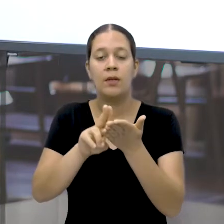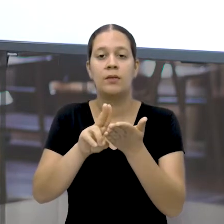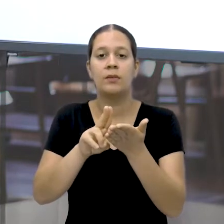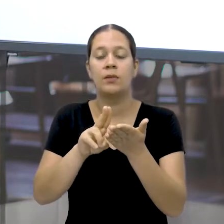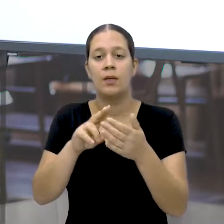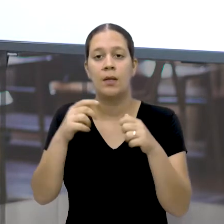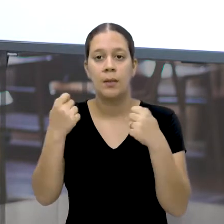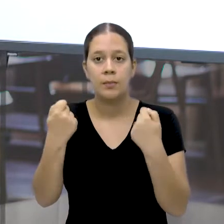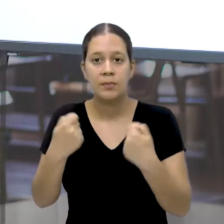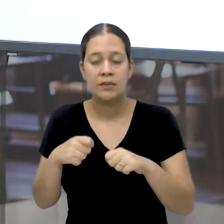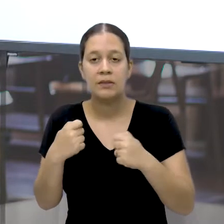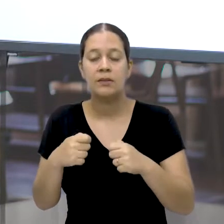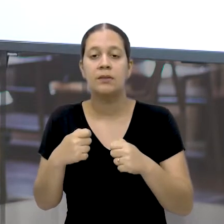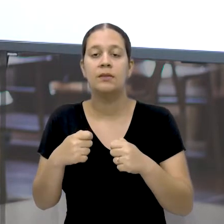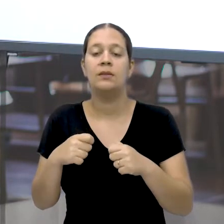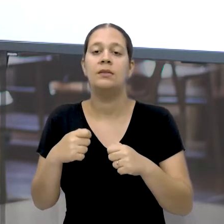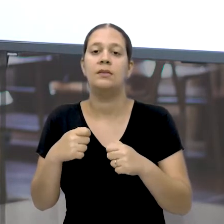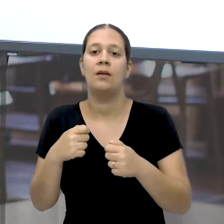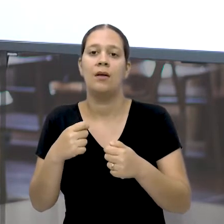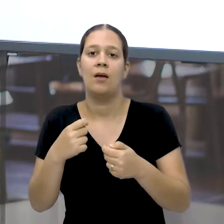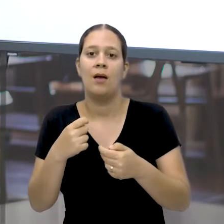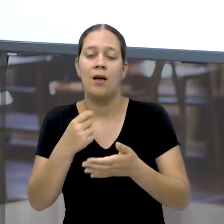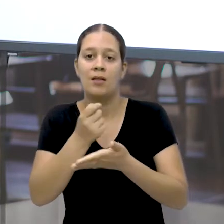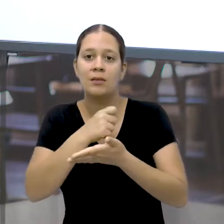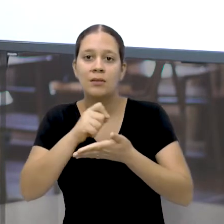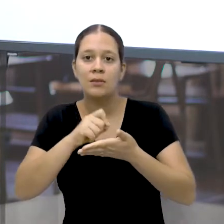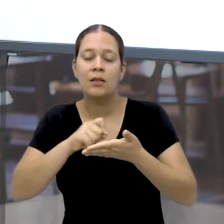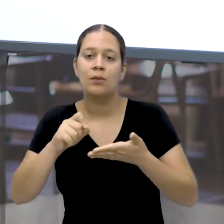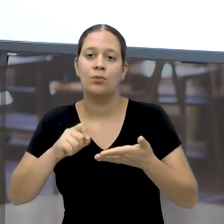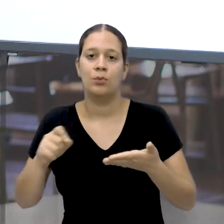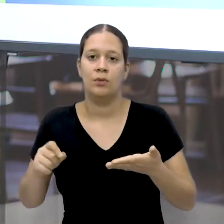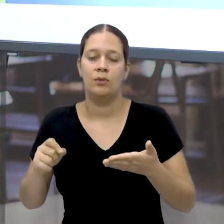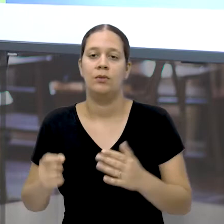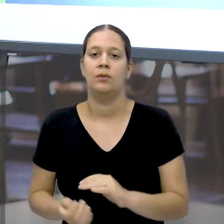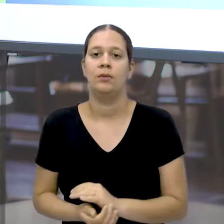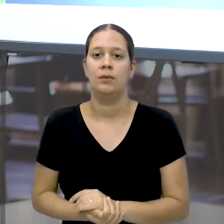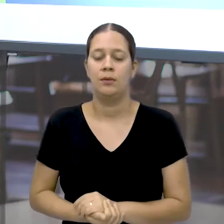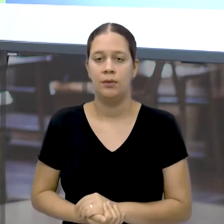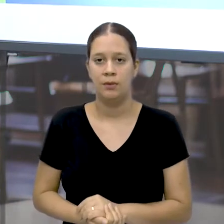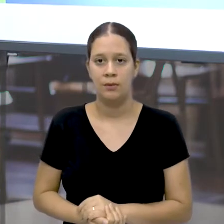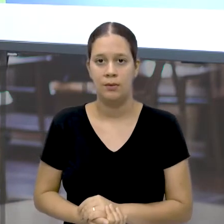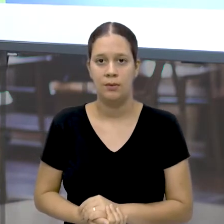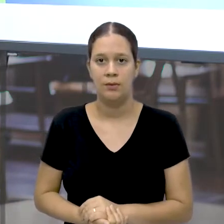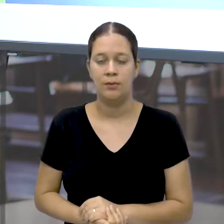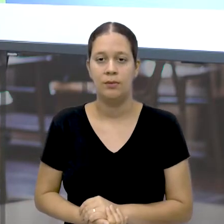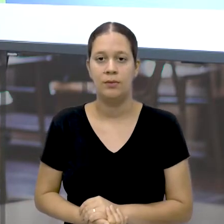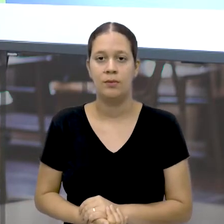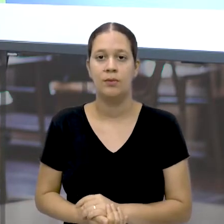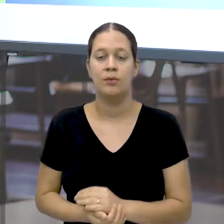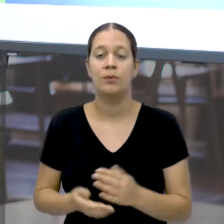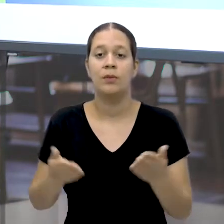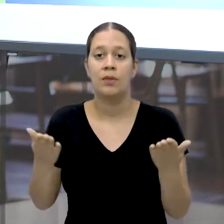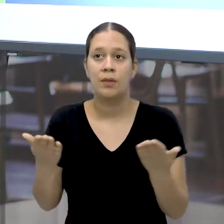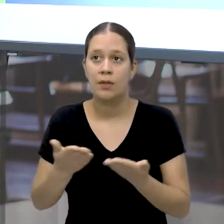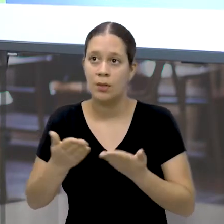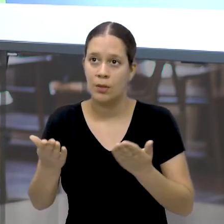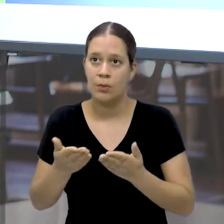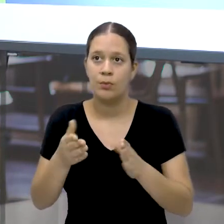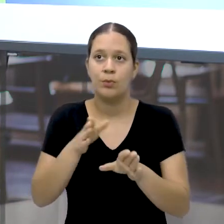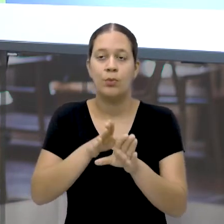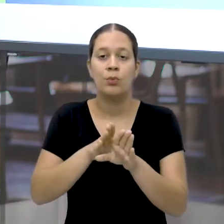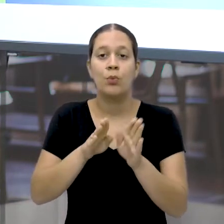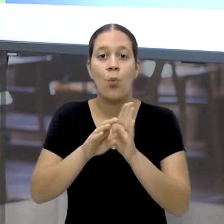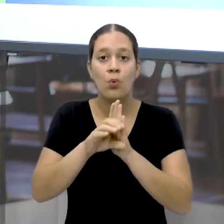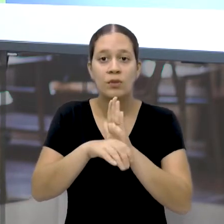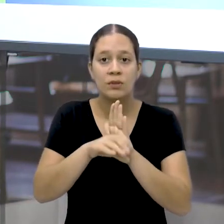a assinatura do remédente Ao término dela Certo? Vamos a alguns conselhos Que são super importantes